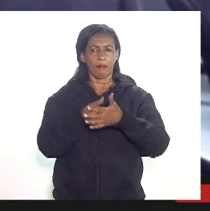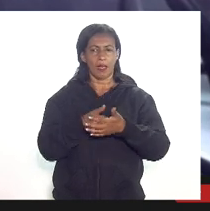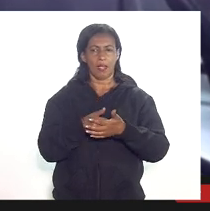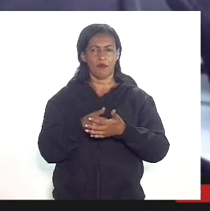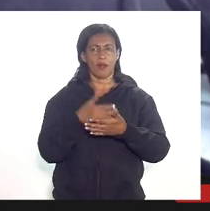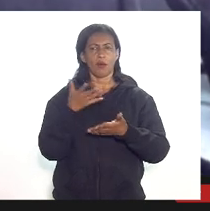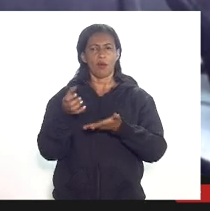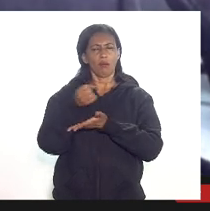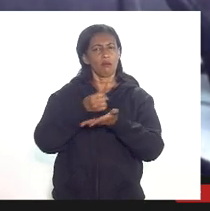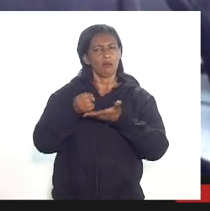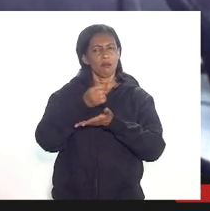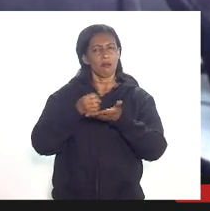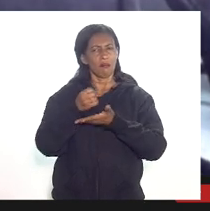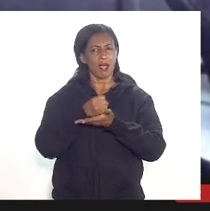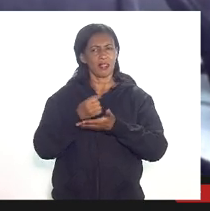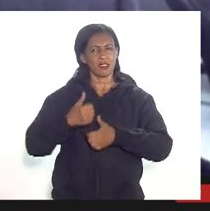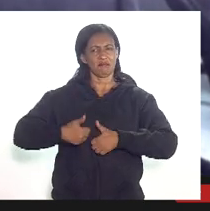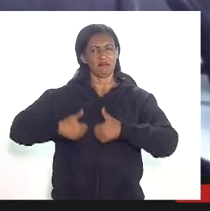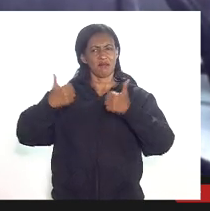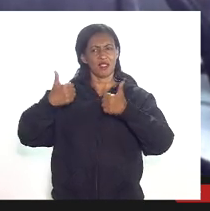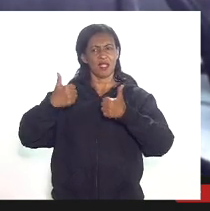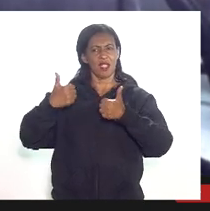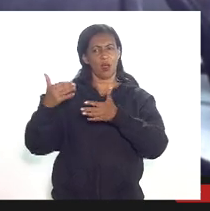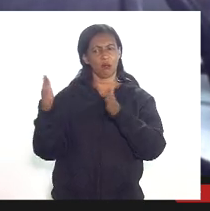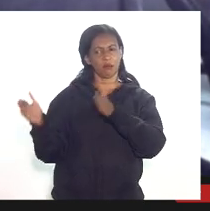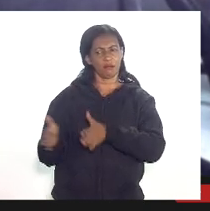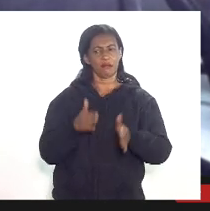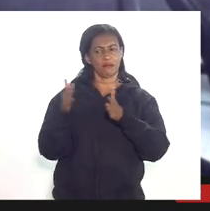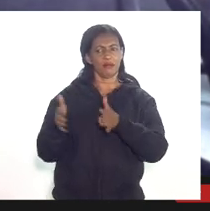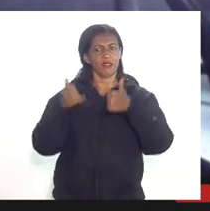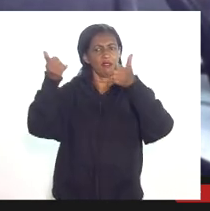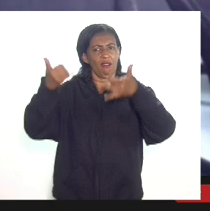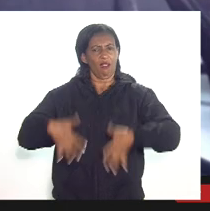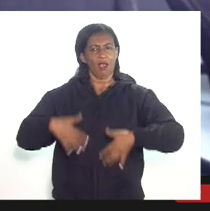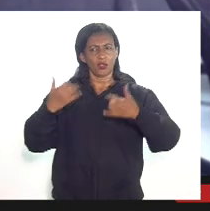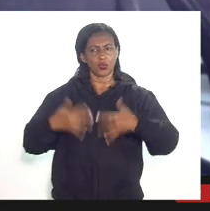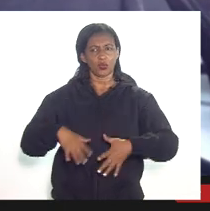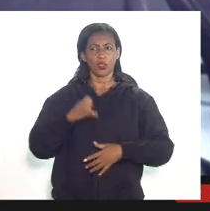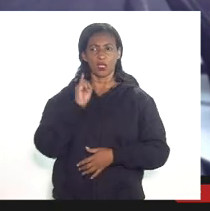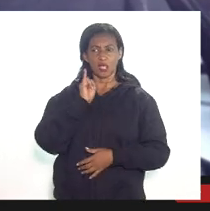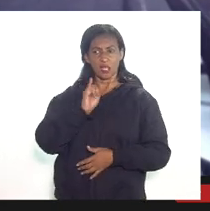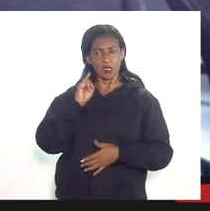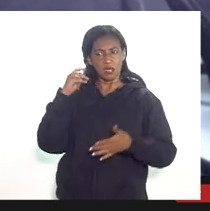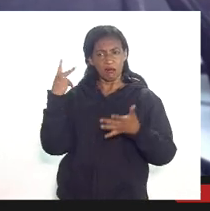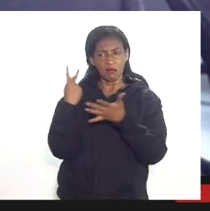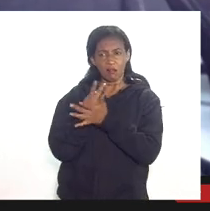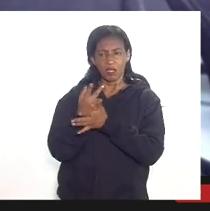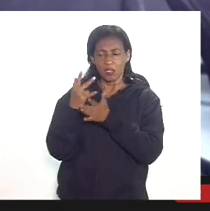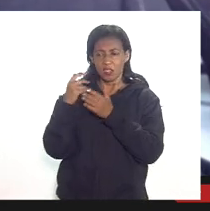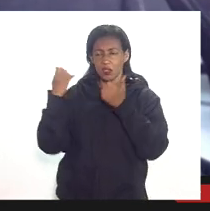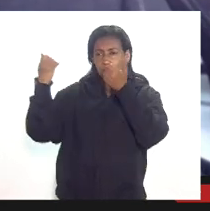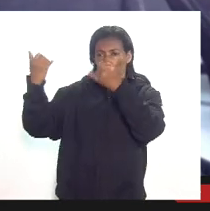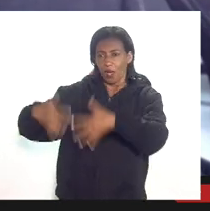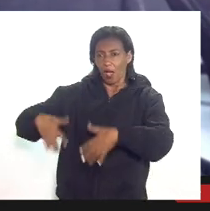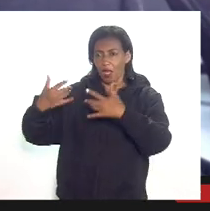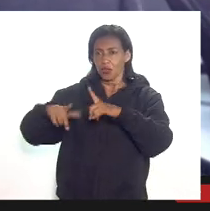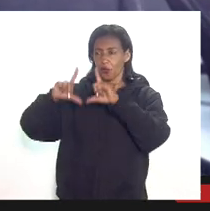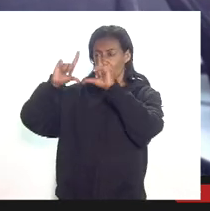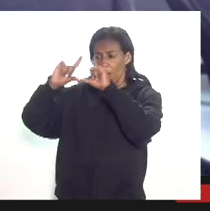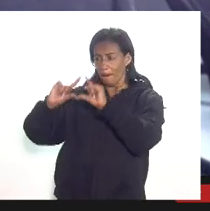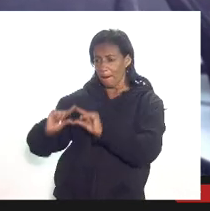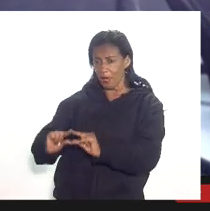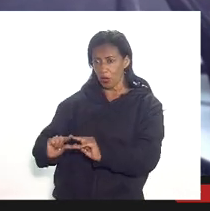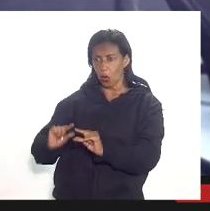legal para permitir essa dedução de provisão de gastos e o que ocorre se o gasto efetivamente encorrido for menor do que o gasto